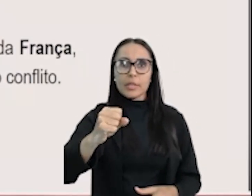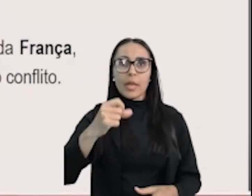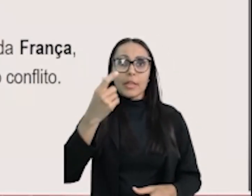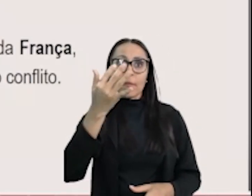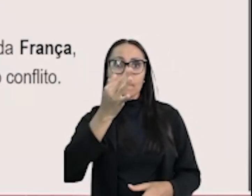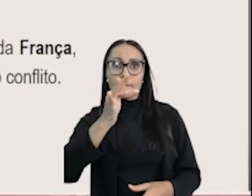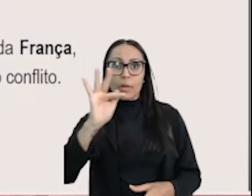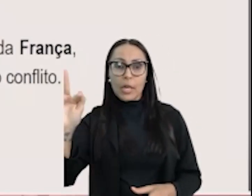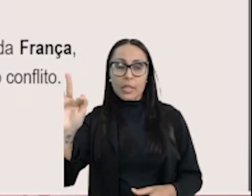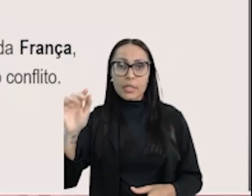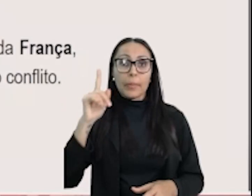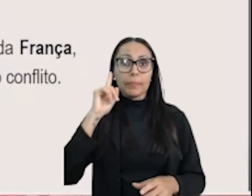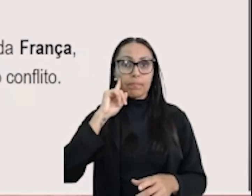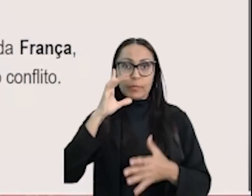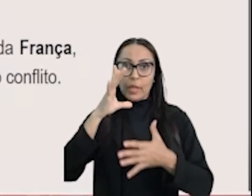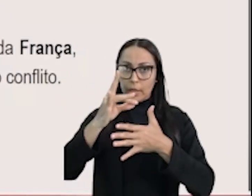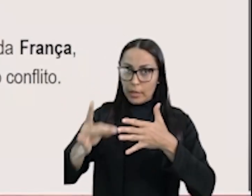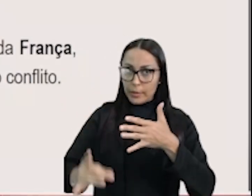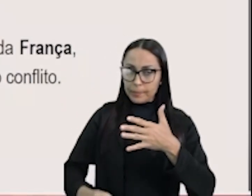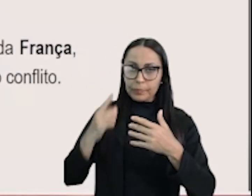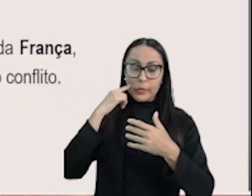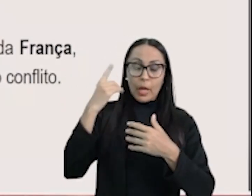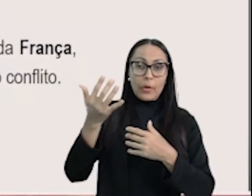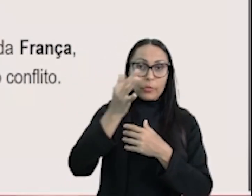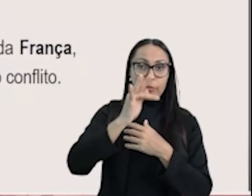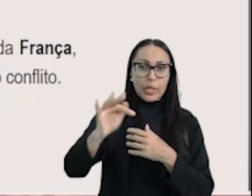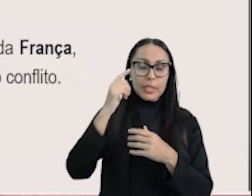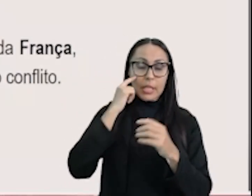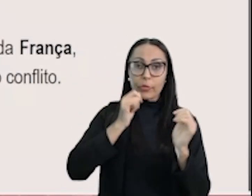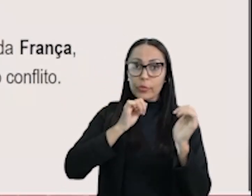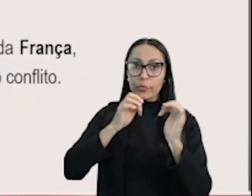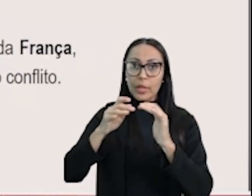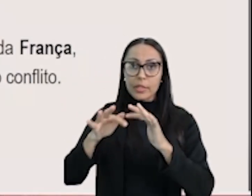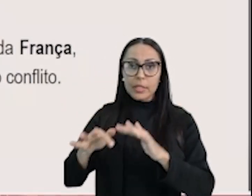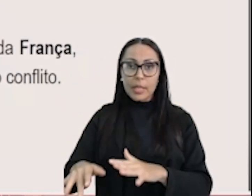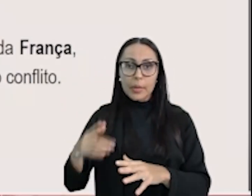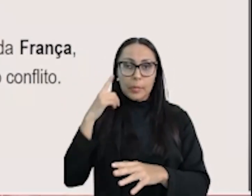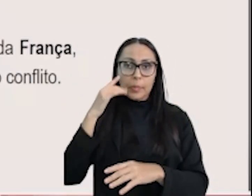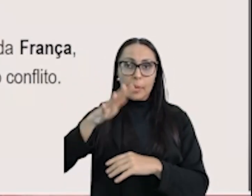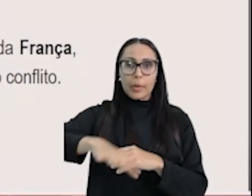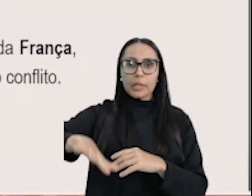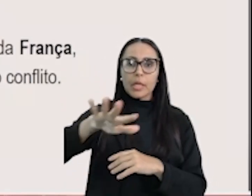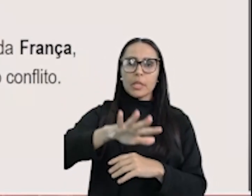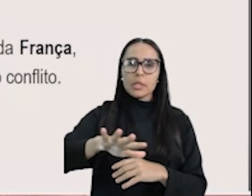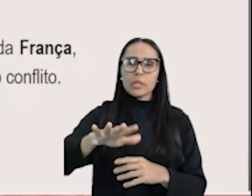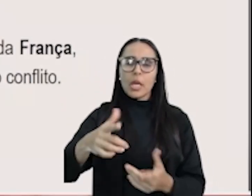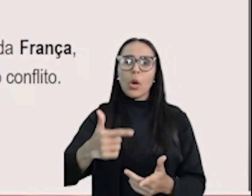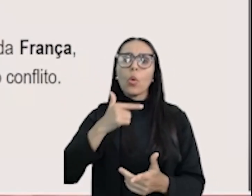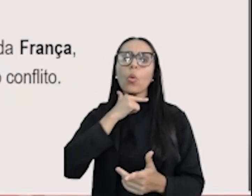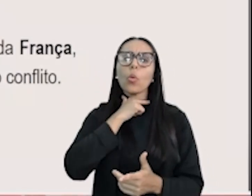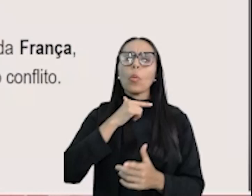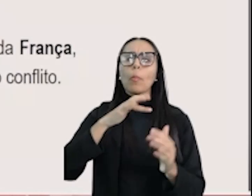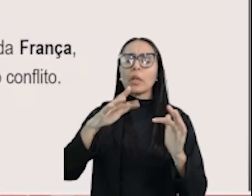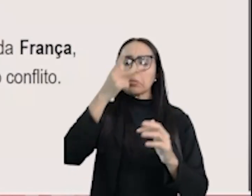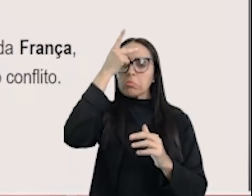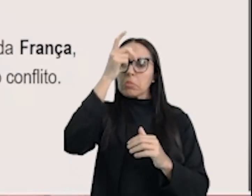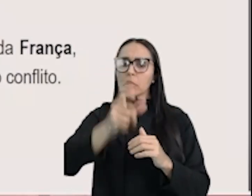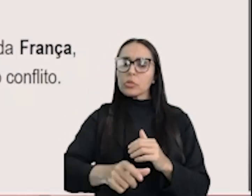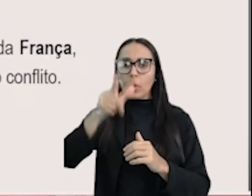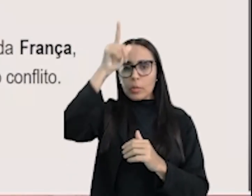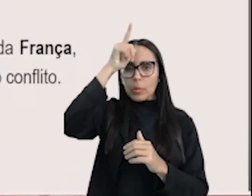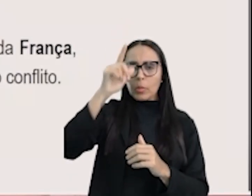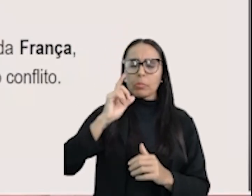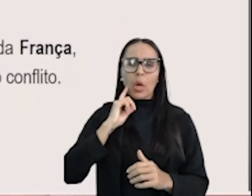França, agora vale um detalhe, A França foi invadida e permaneceu ocupada pelos alemães durante